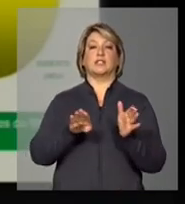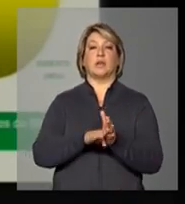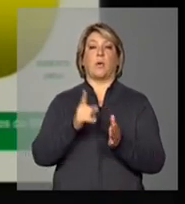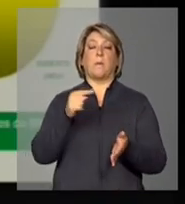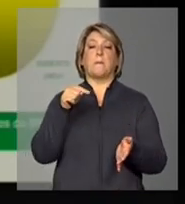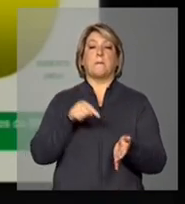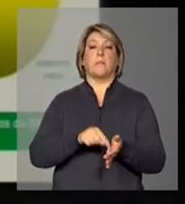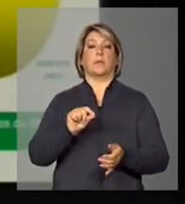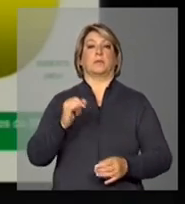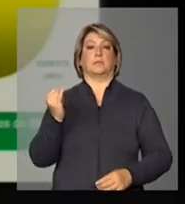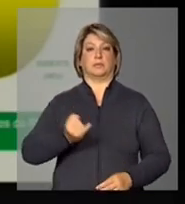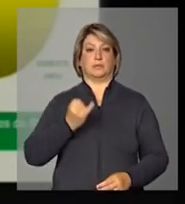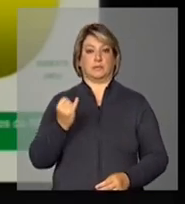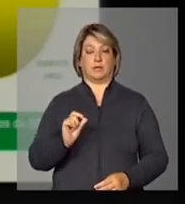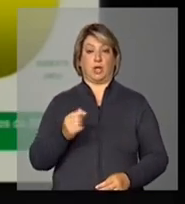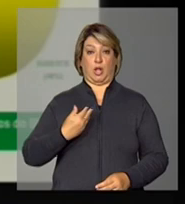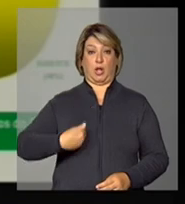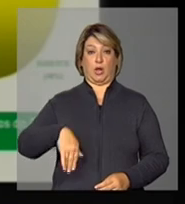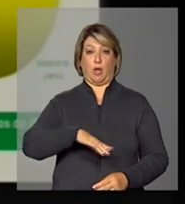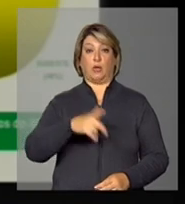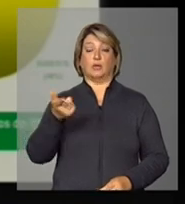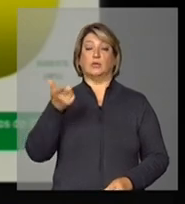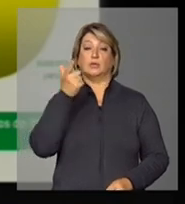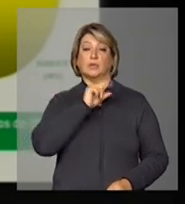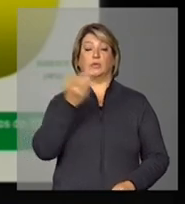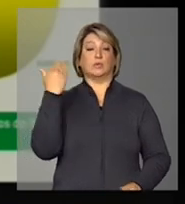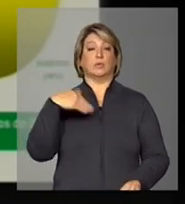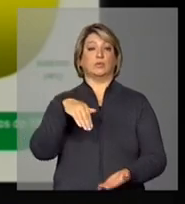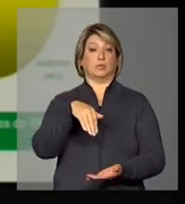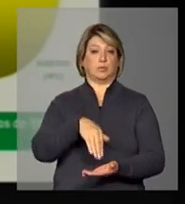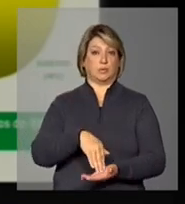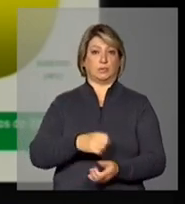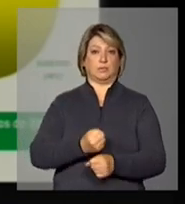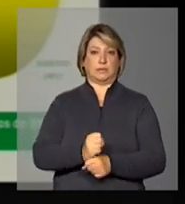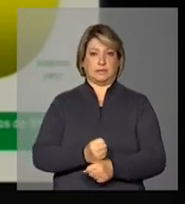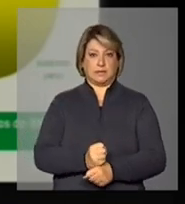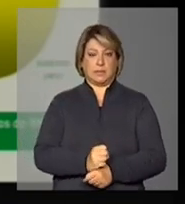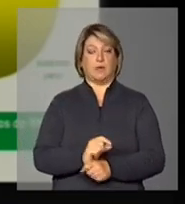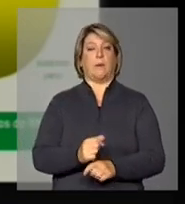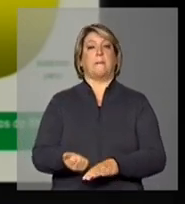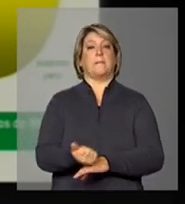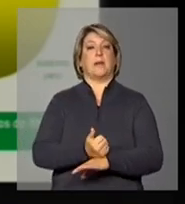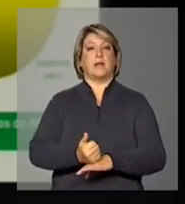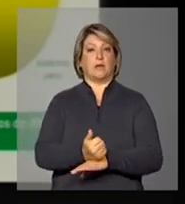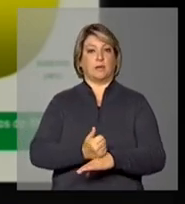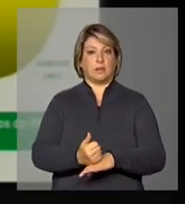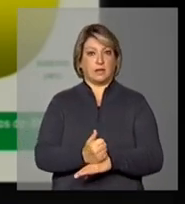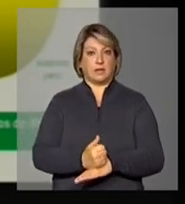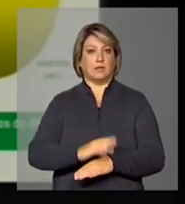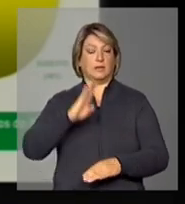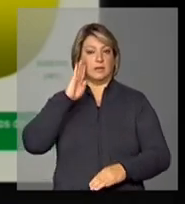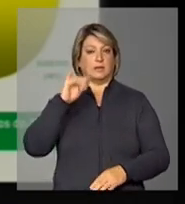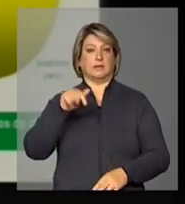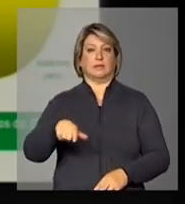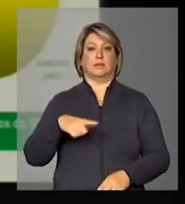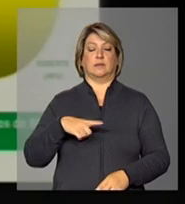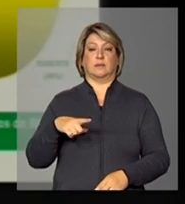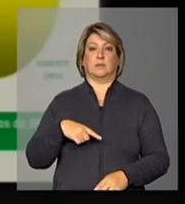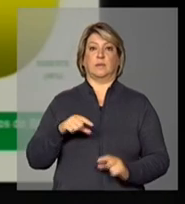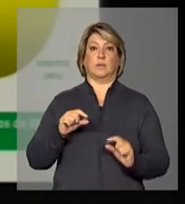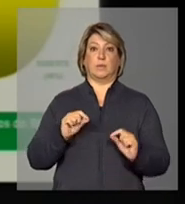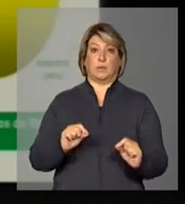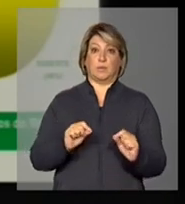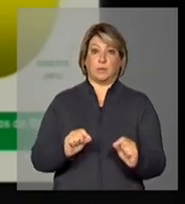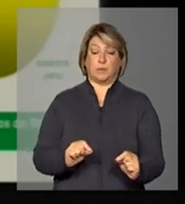importante nós conseguimos nos últimos anos melhorar substancialmente o peso